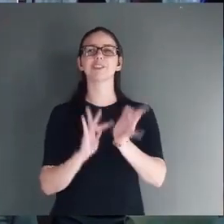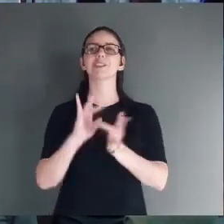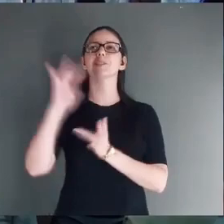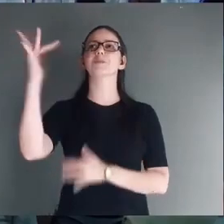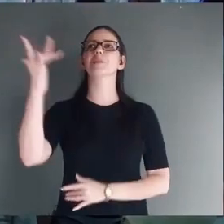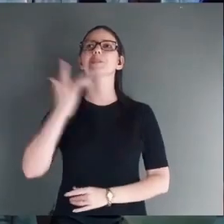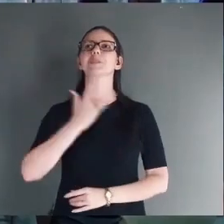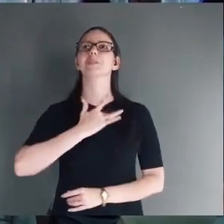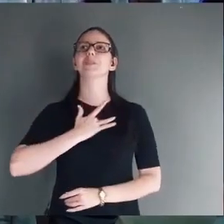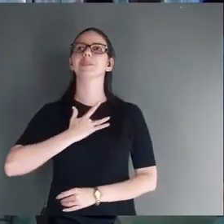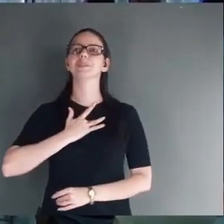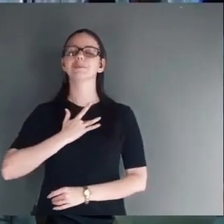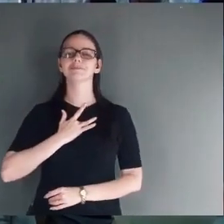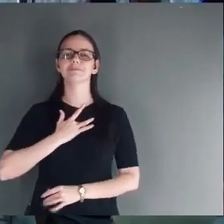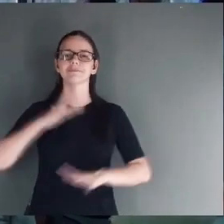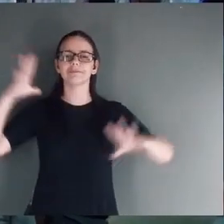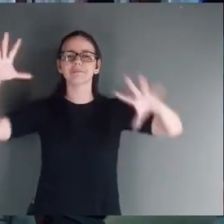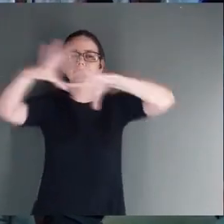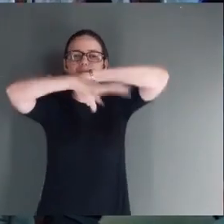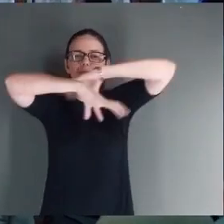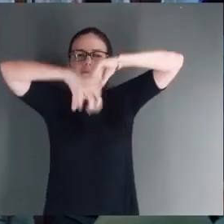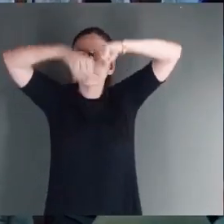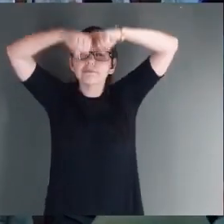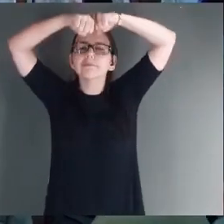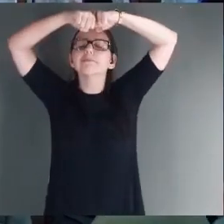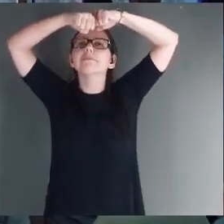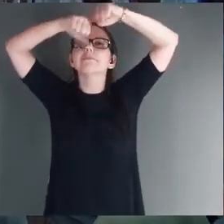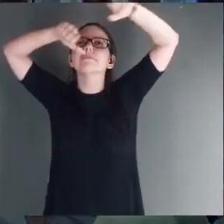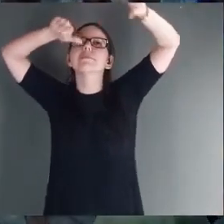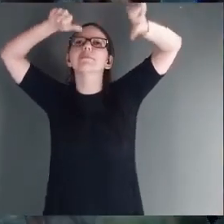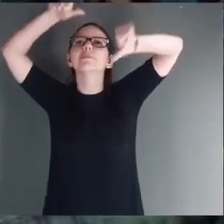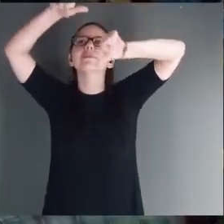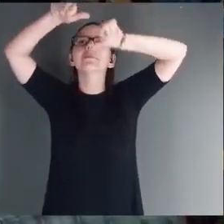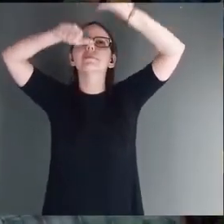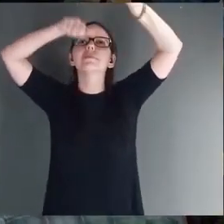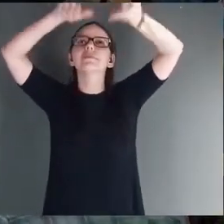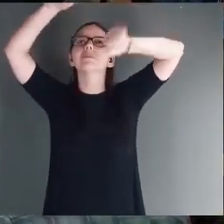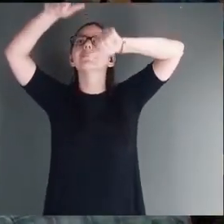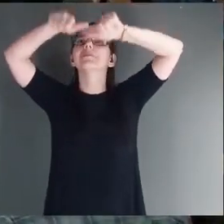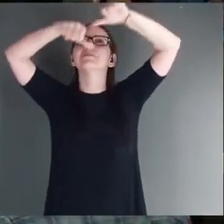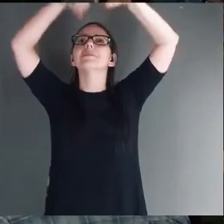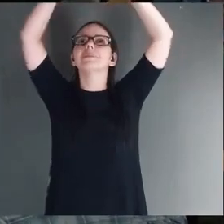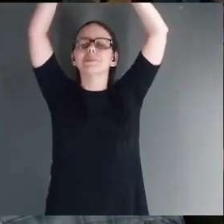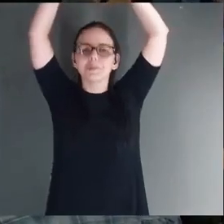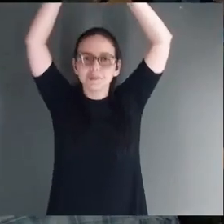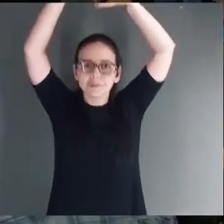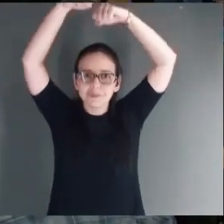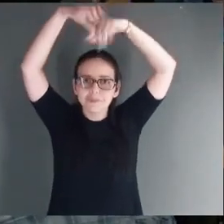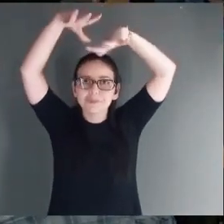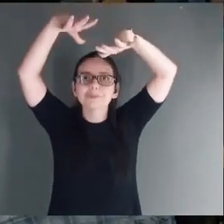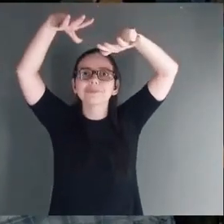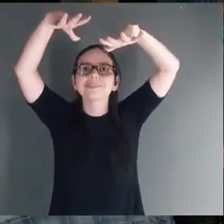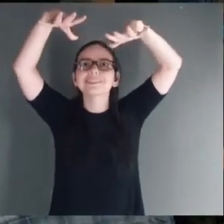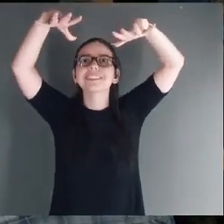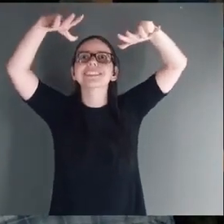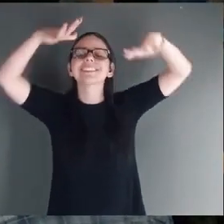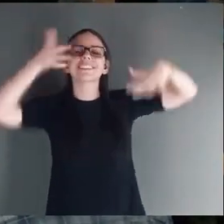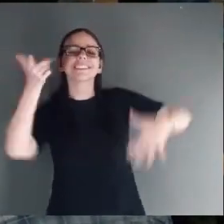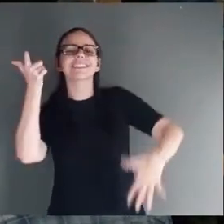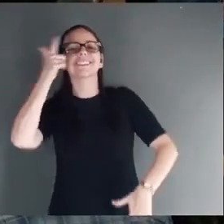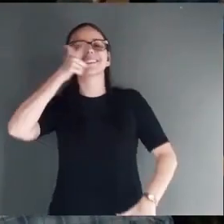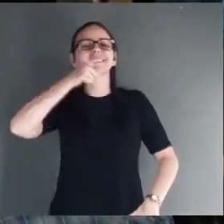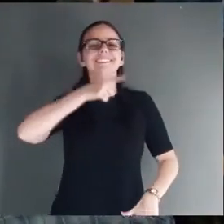Aleluia No nome da